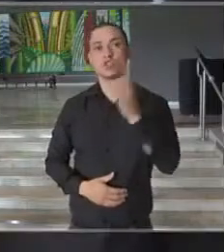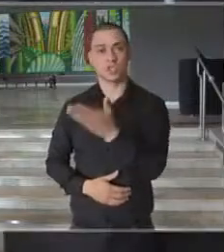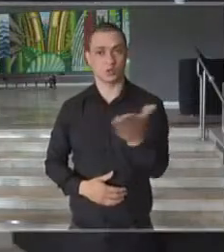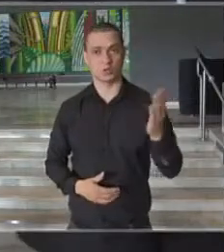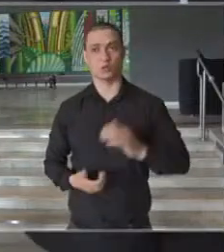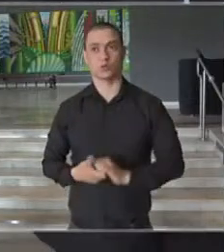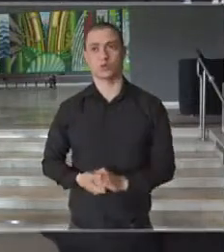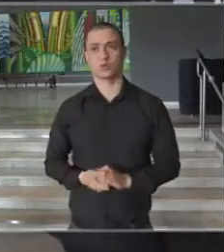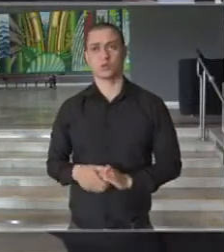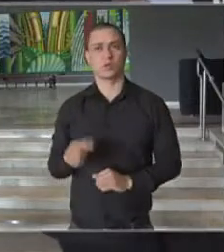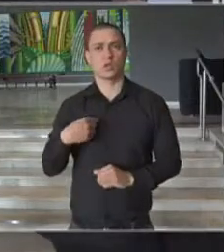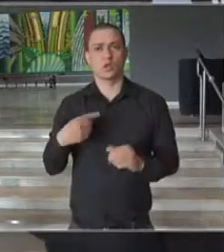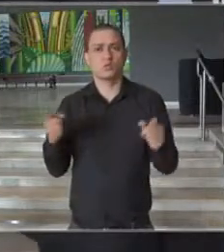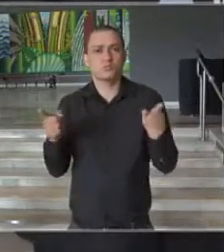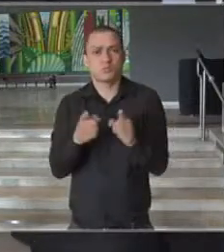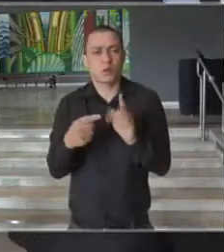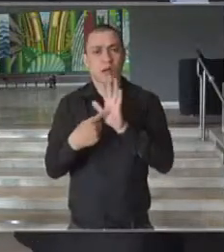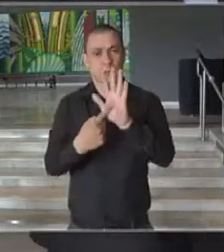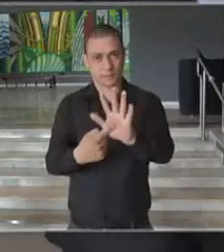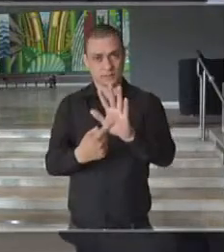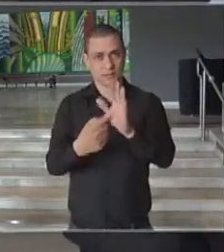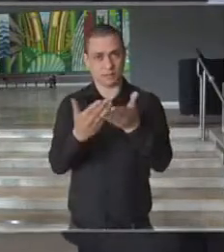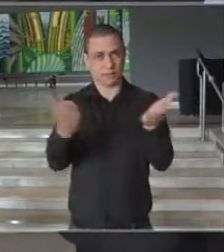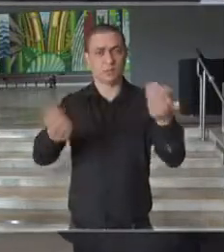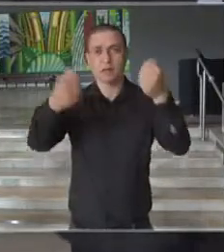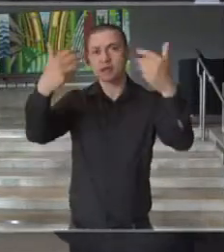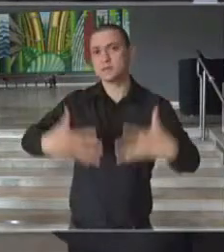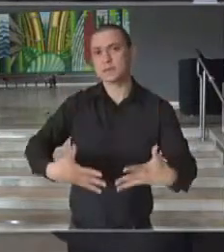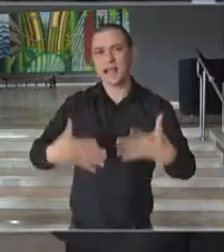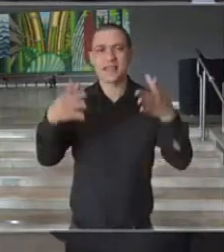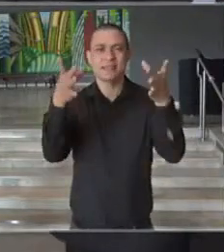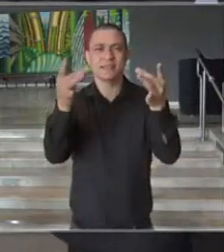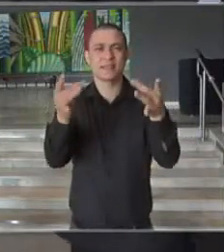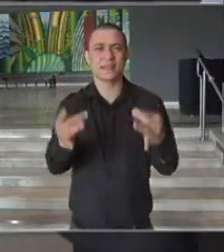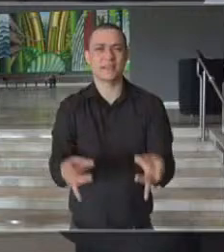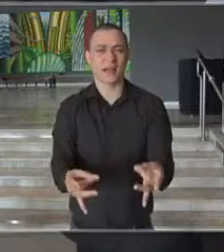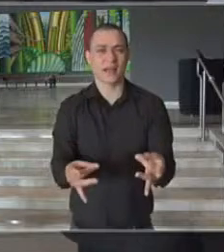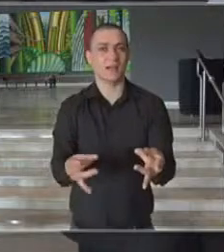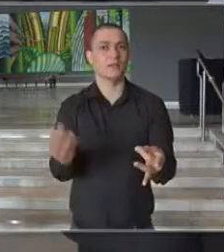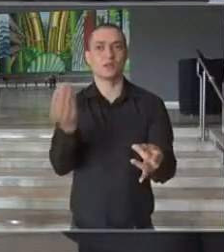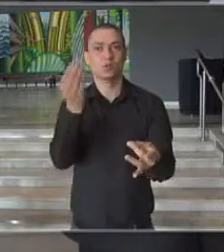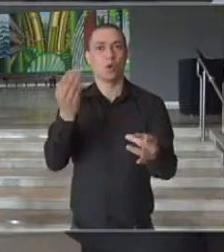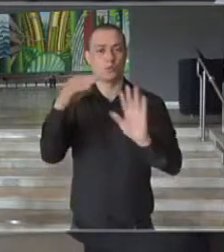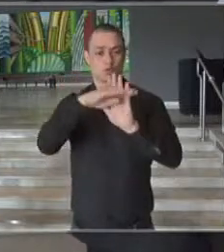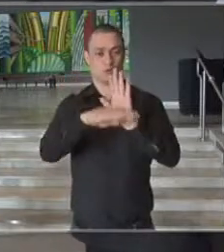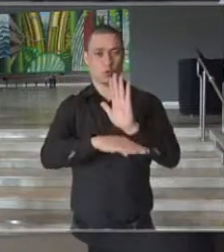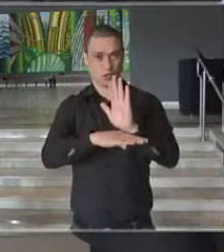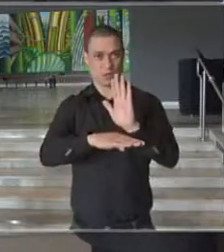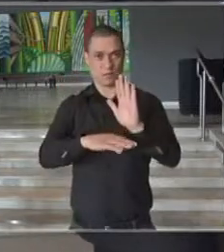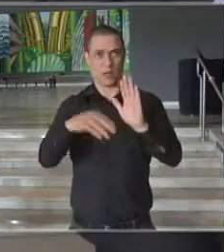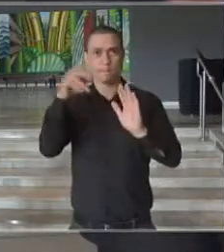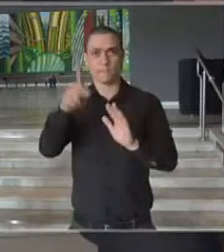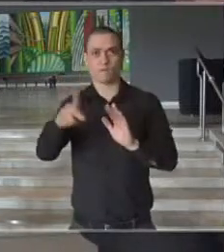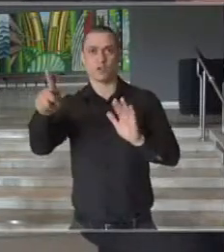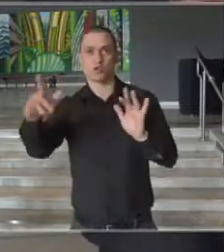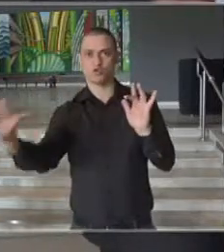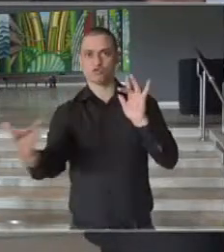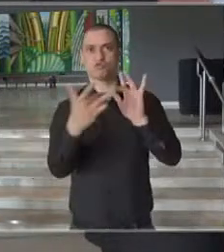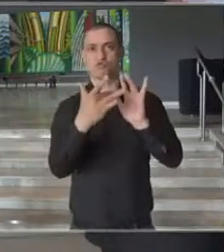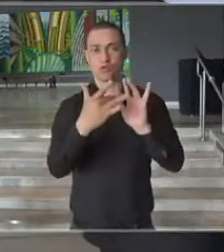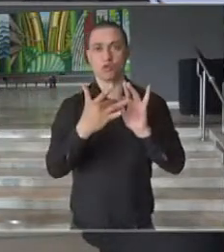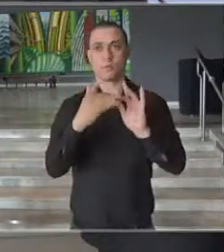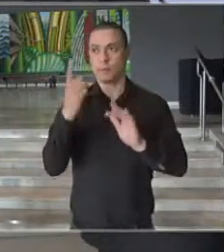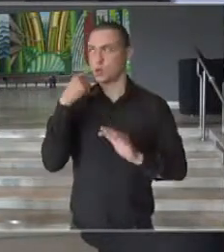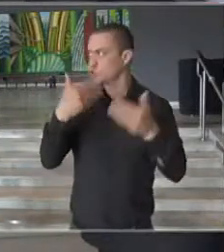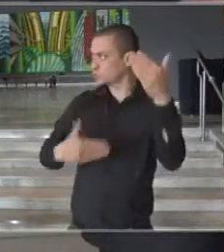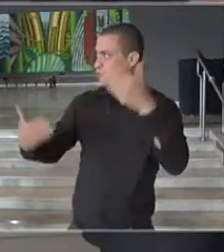Vou fazer uma breve apresentação, apenas para explicar alguns detalhes do programa Professor Conectado, mas pode